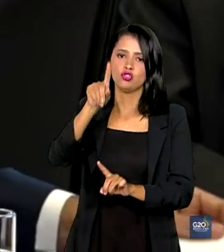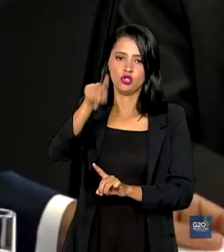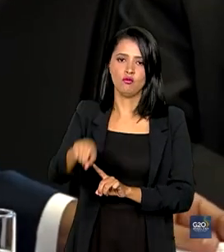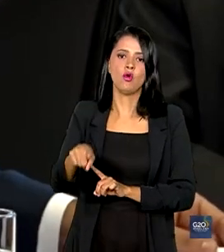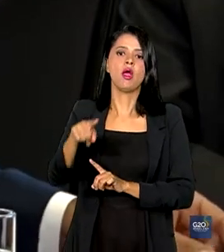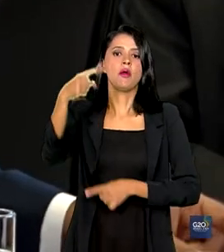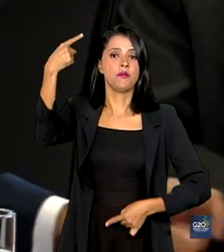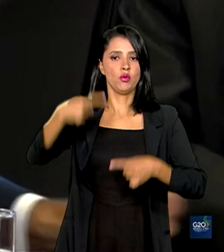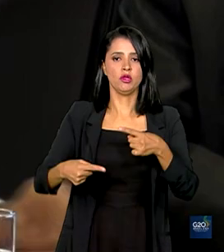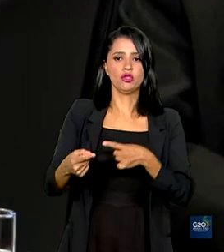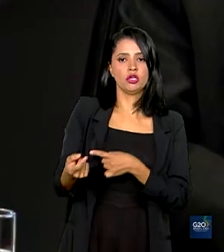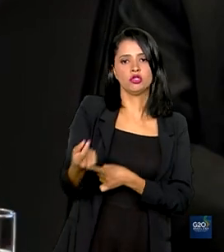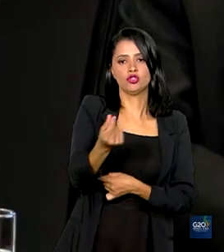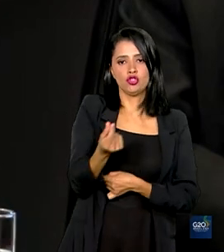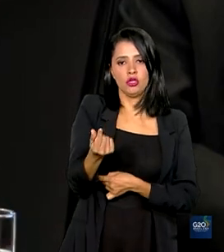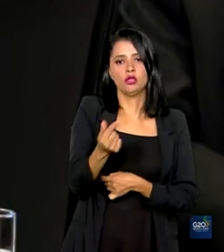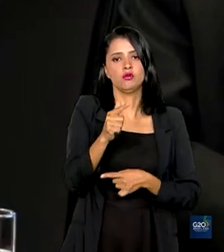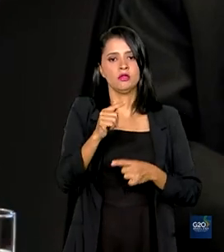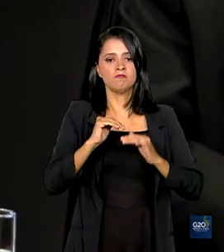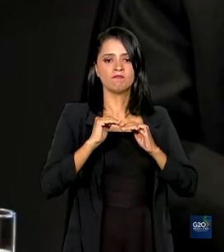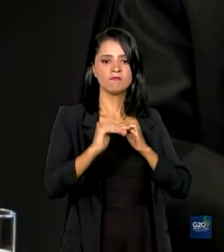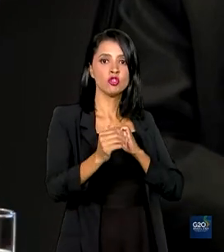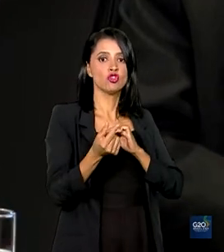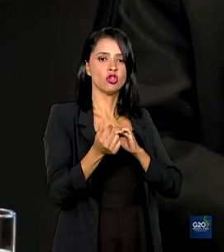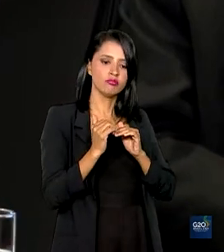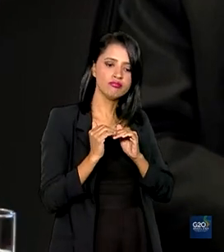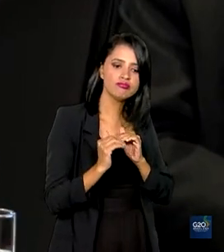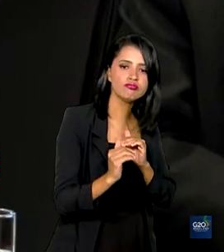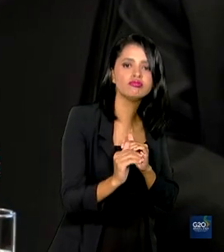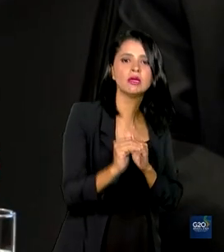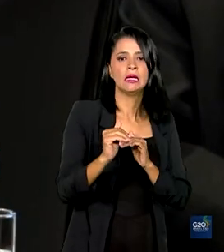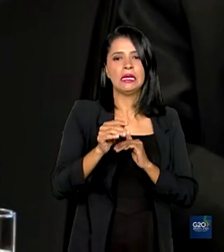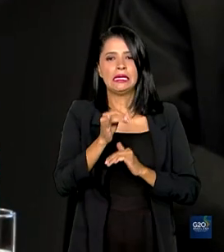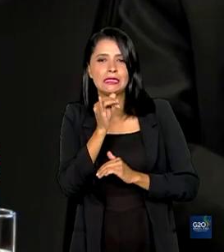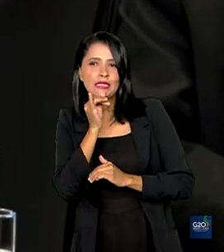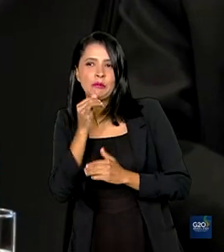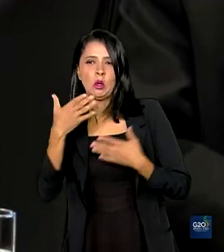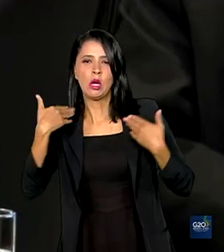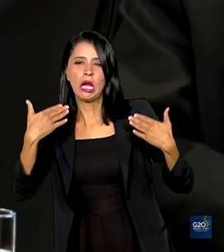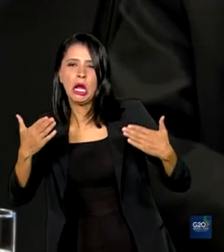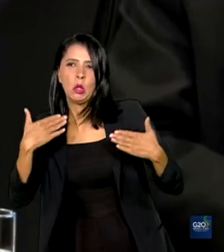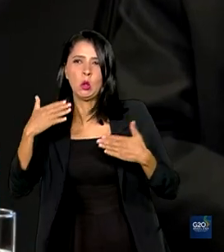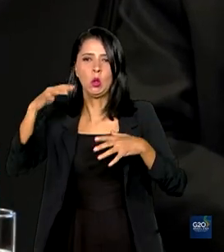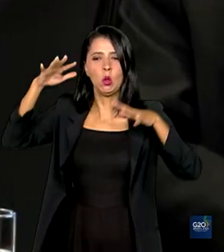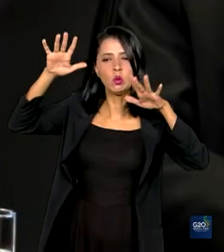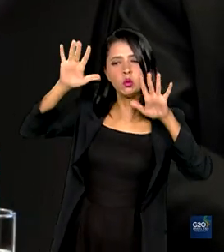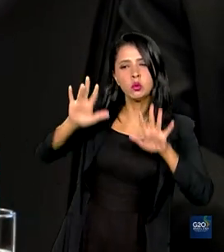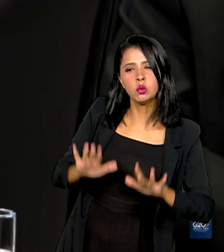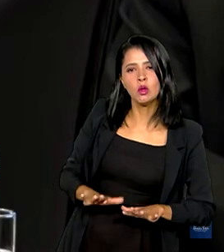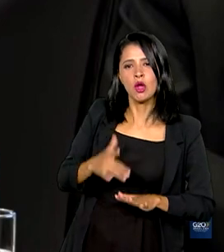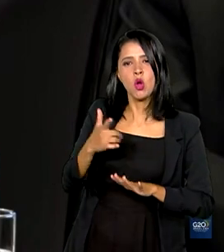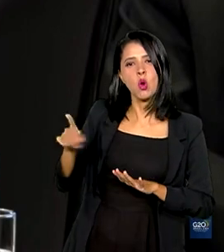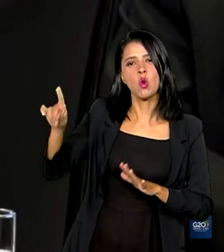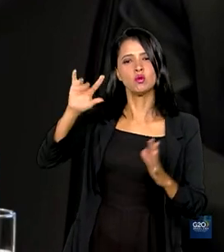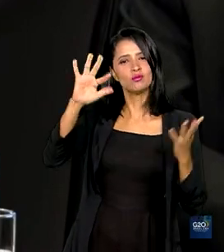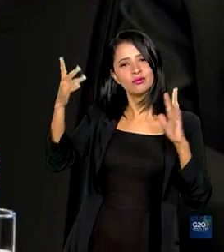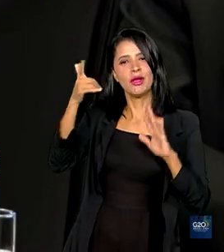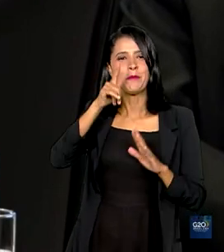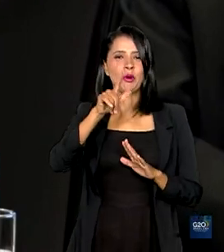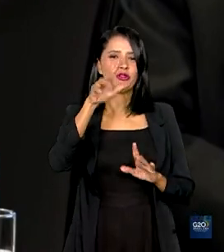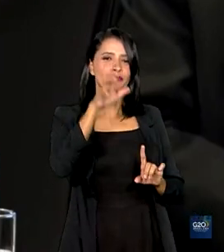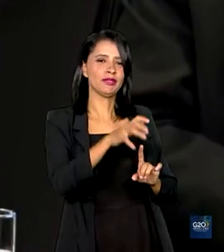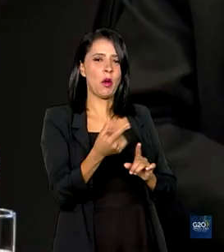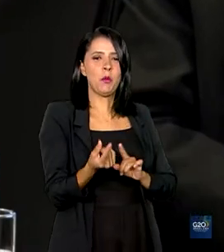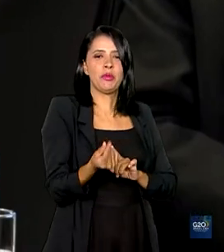monetária e estabilidade financeira. Por exemplo, ondas de calor, de hadas e secas e outros eventos podem afetar preços de alimentos e de energia,